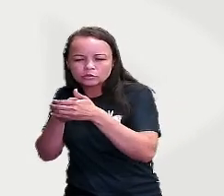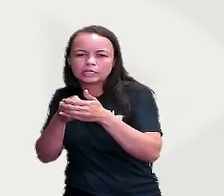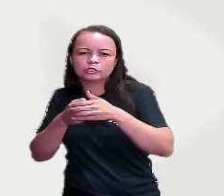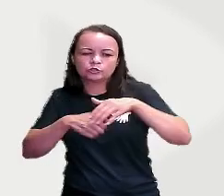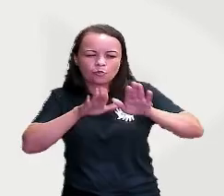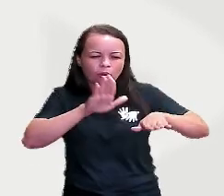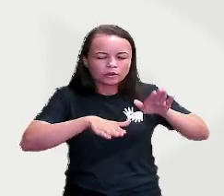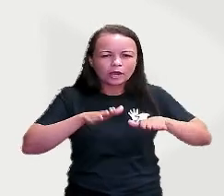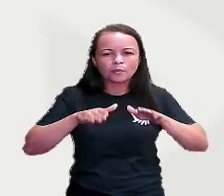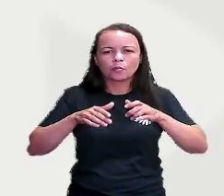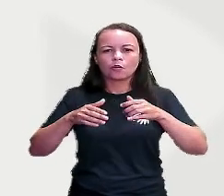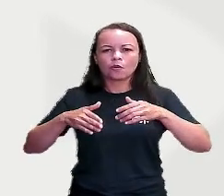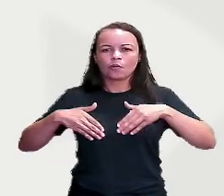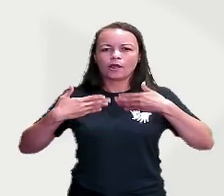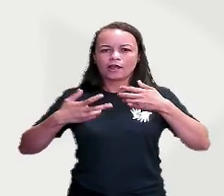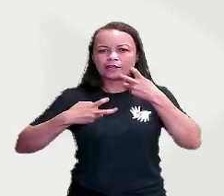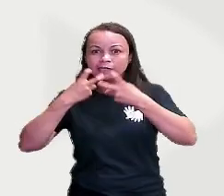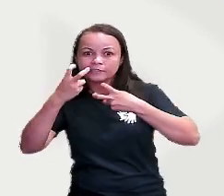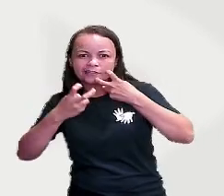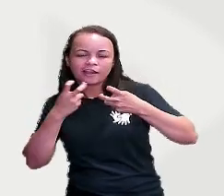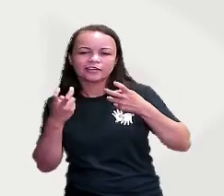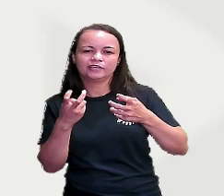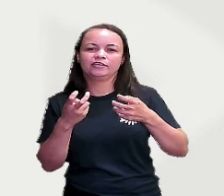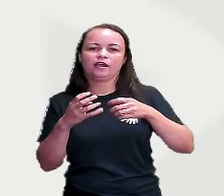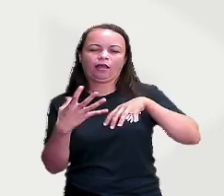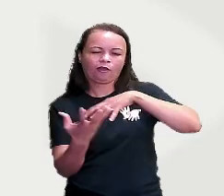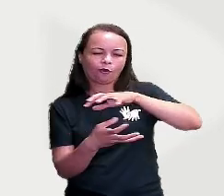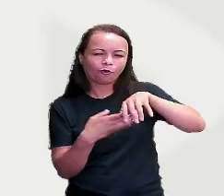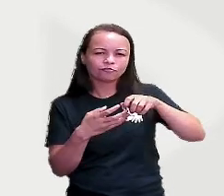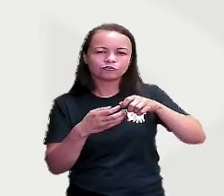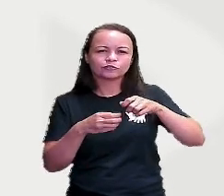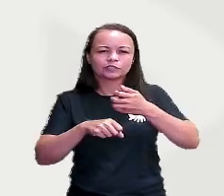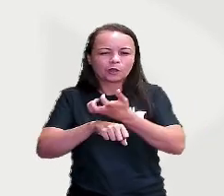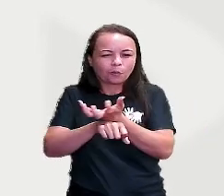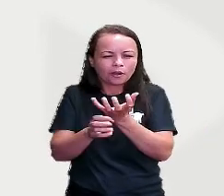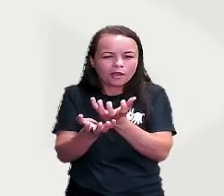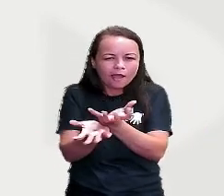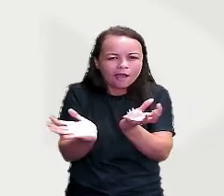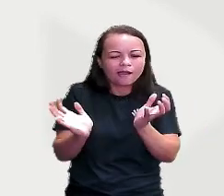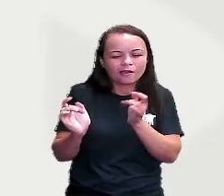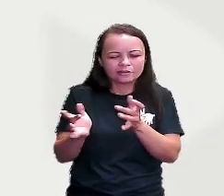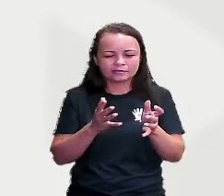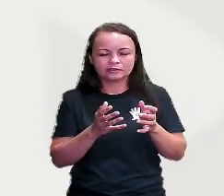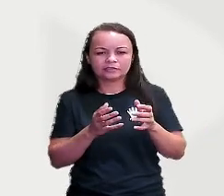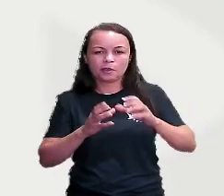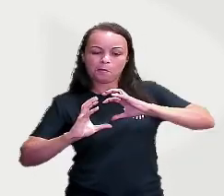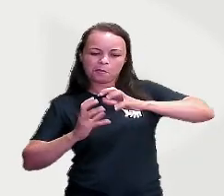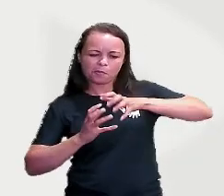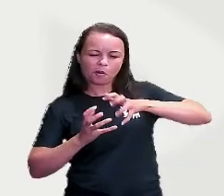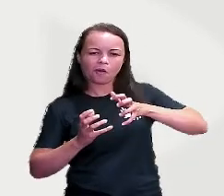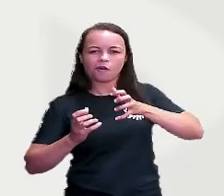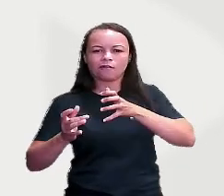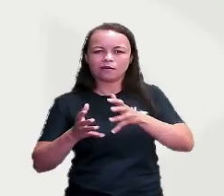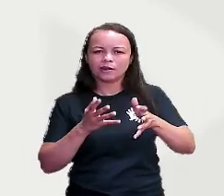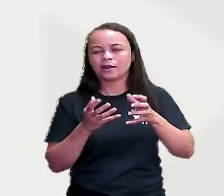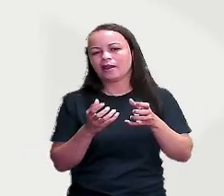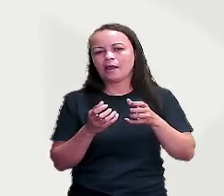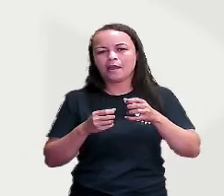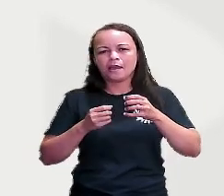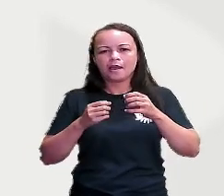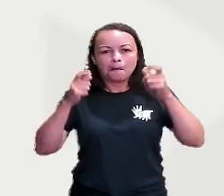gritaria. Jardim, confusão. Bola, pelúcia, merenda. Crayon.